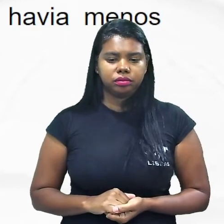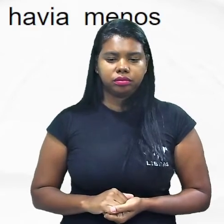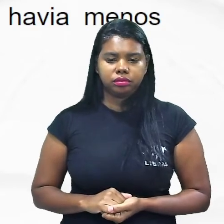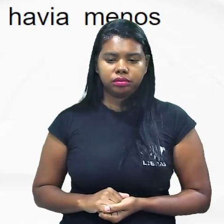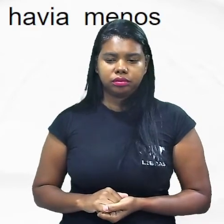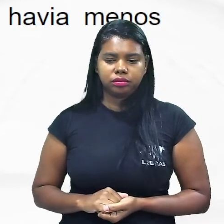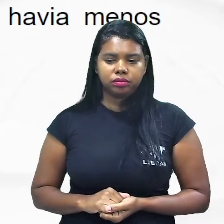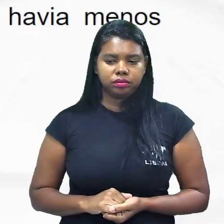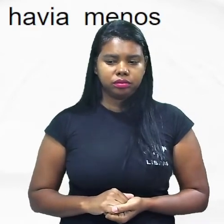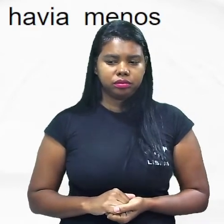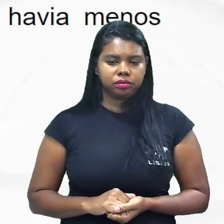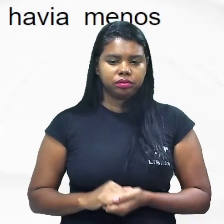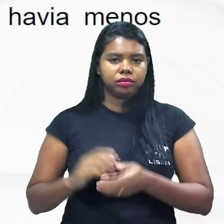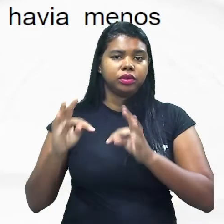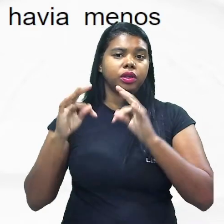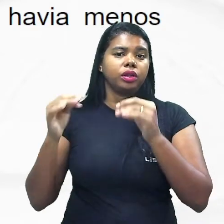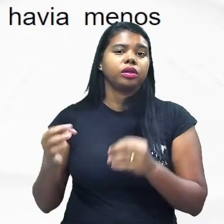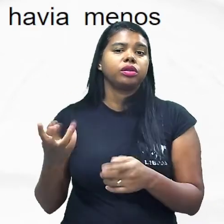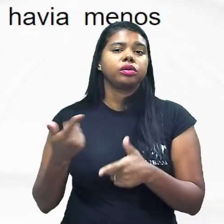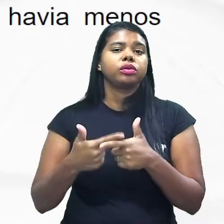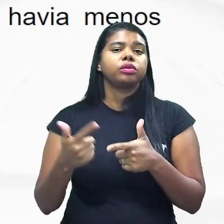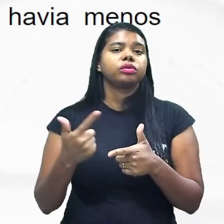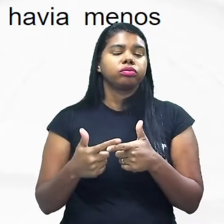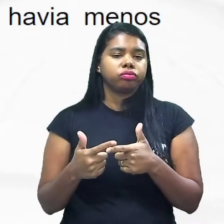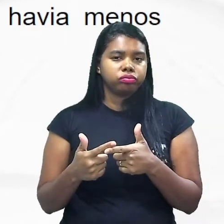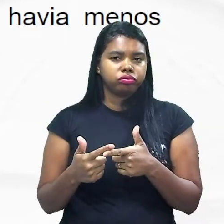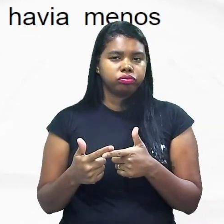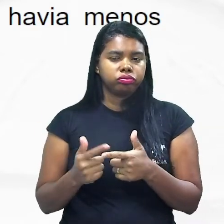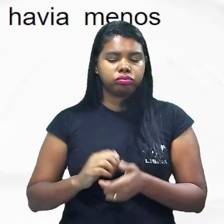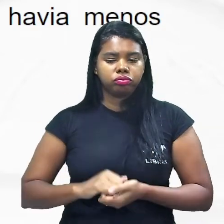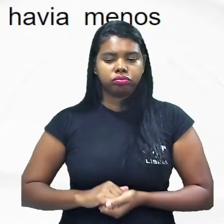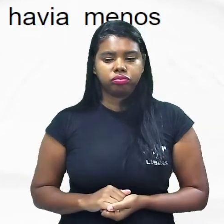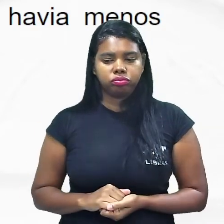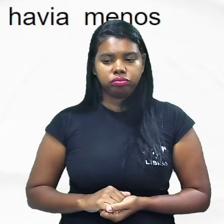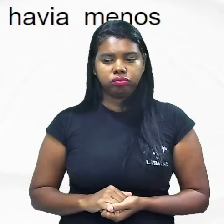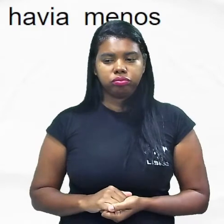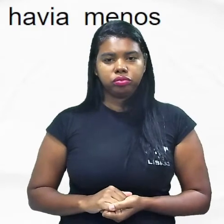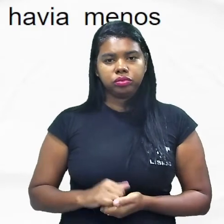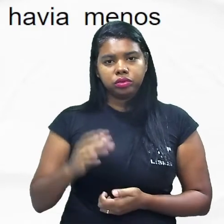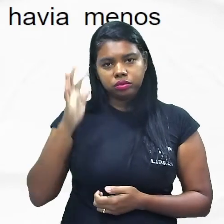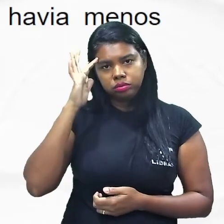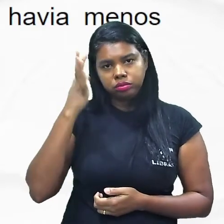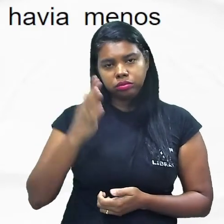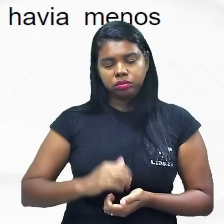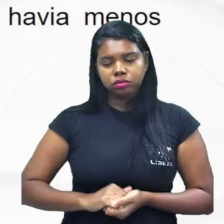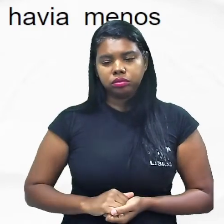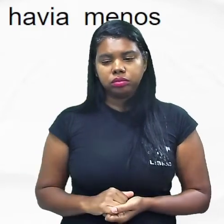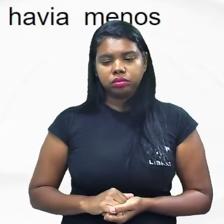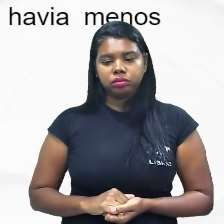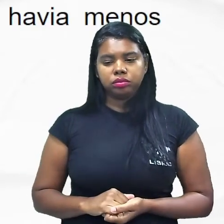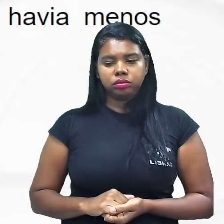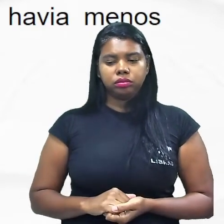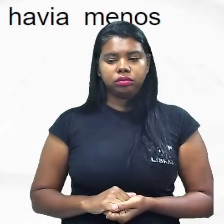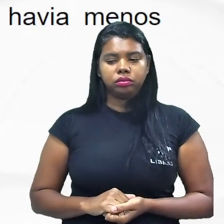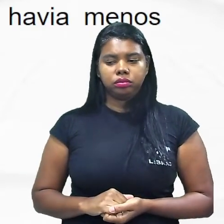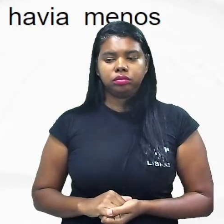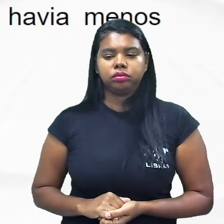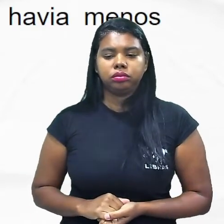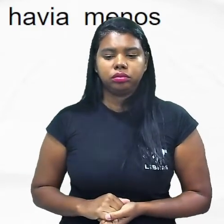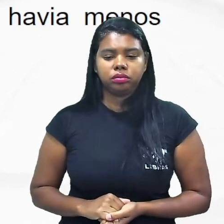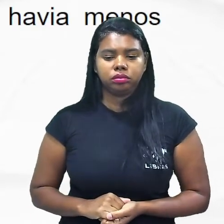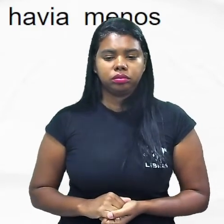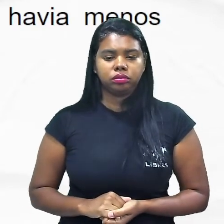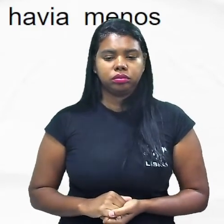estará resolvido todos os problemas todos os problemas estará resolvido ou estarão resolvidos então alguns